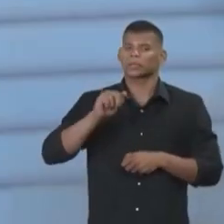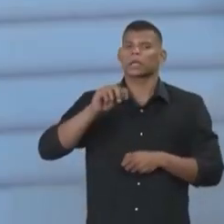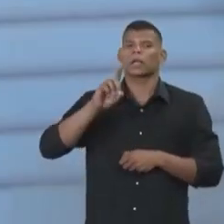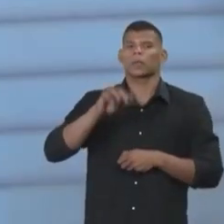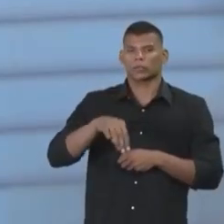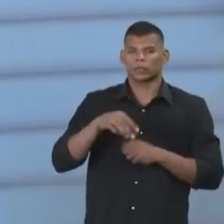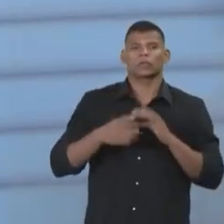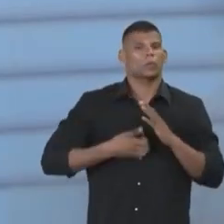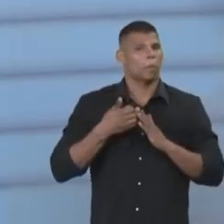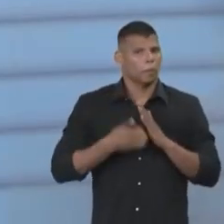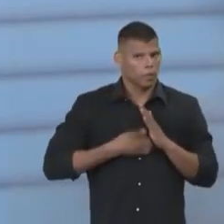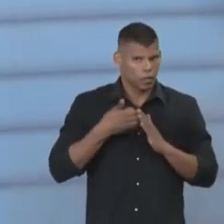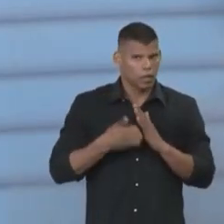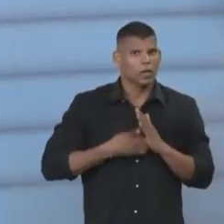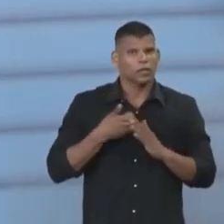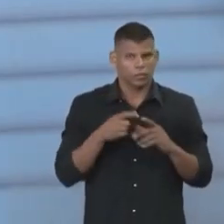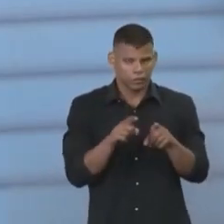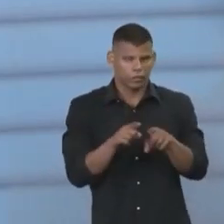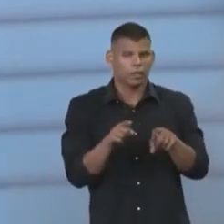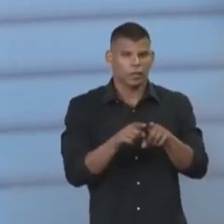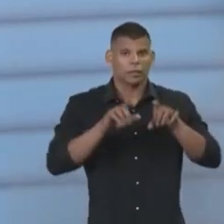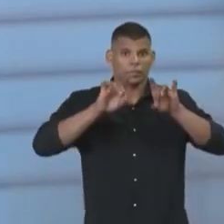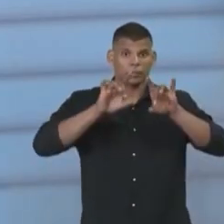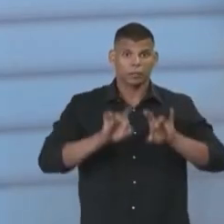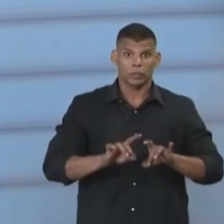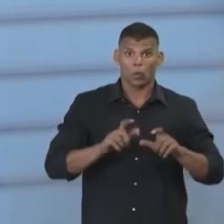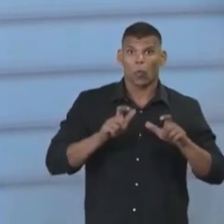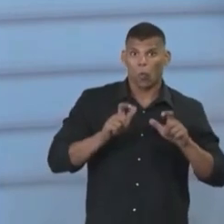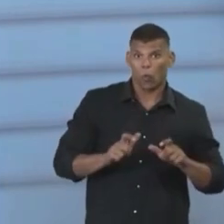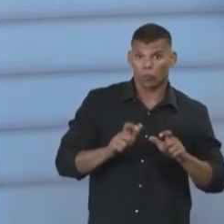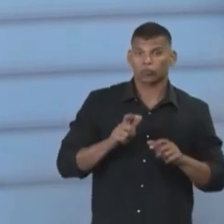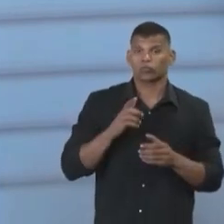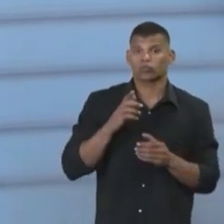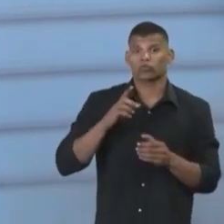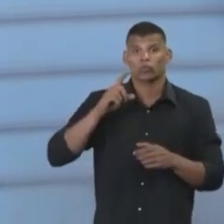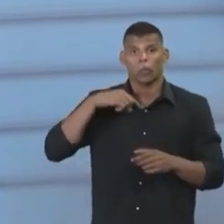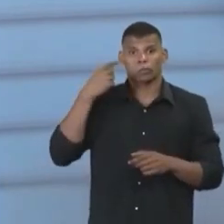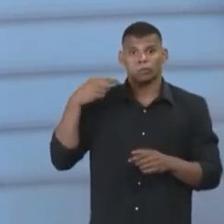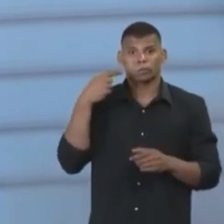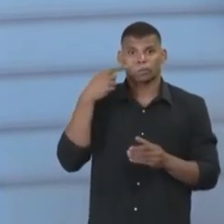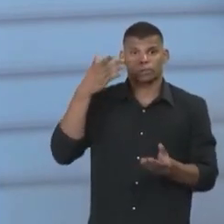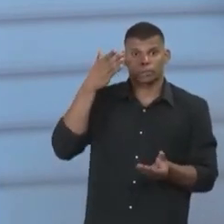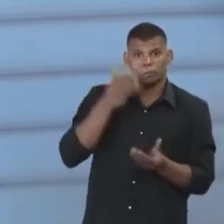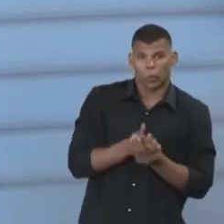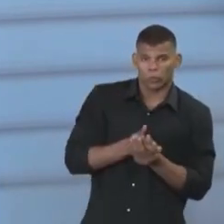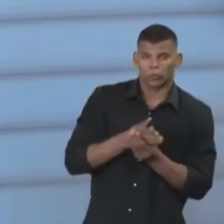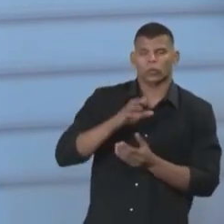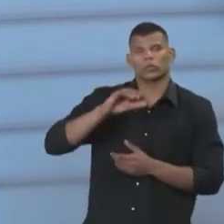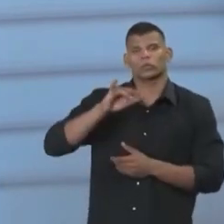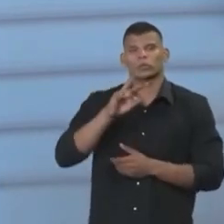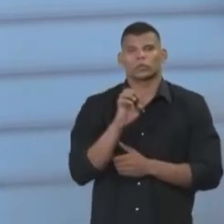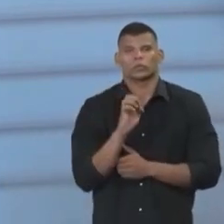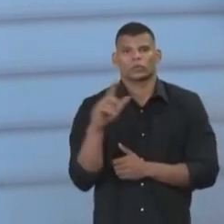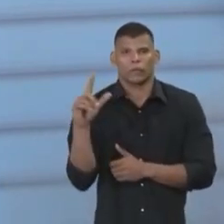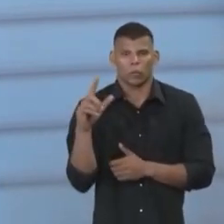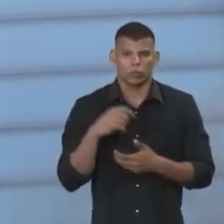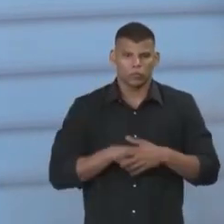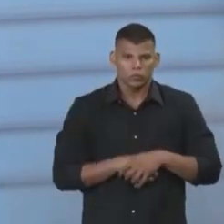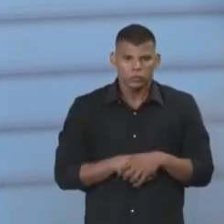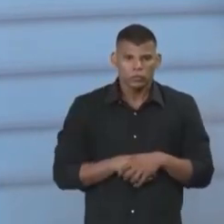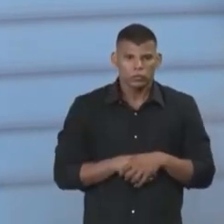de Empresa e tem especialização em Direito Processual Civil. Ela é mediadora e